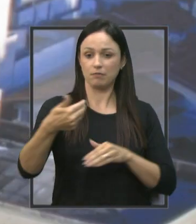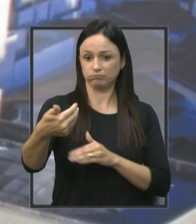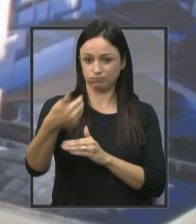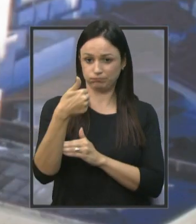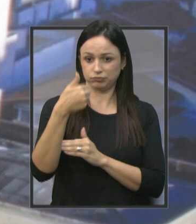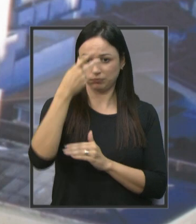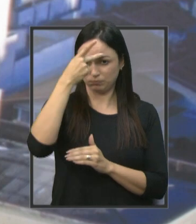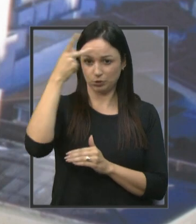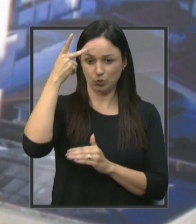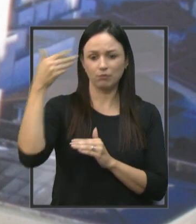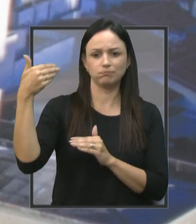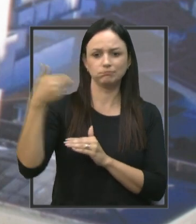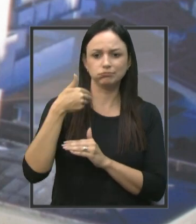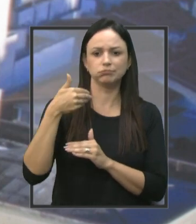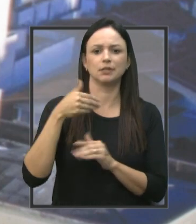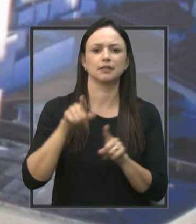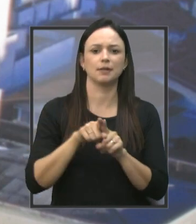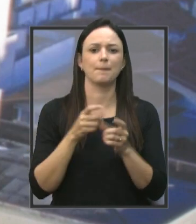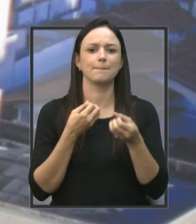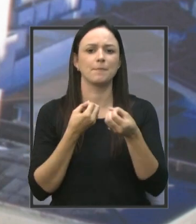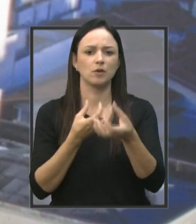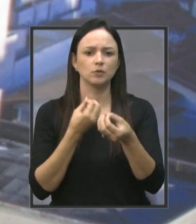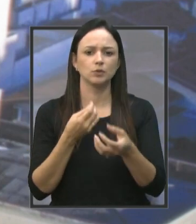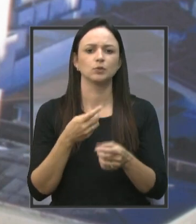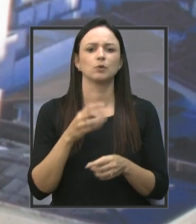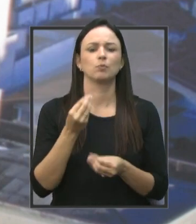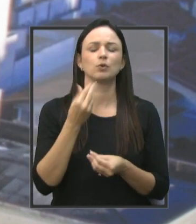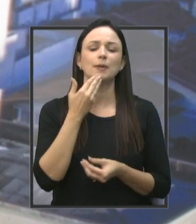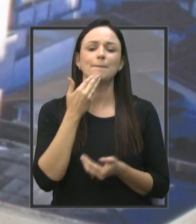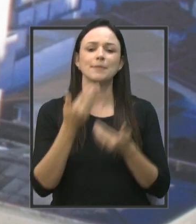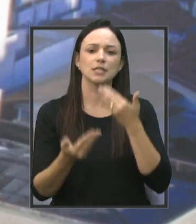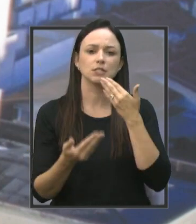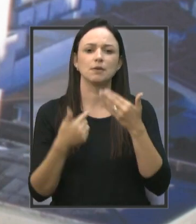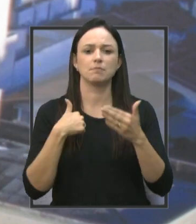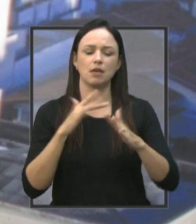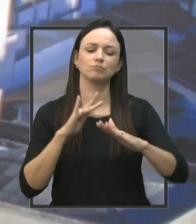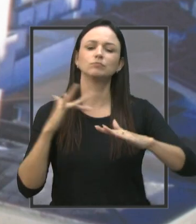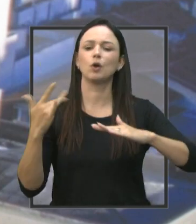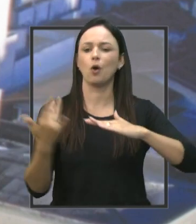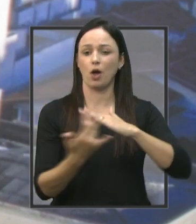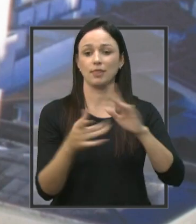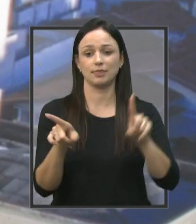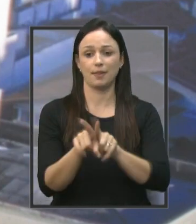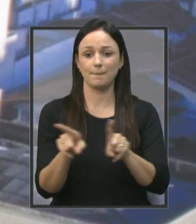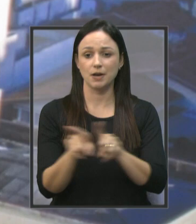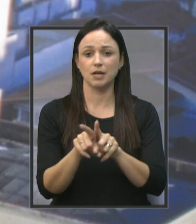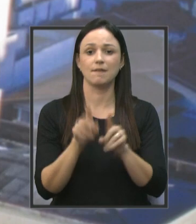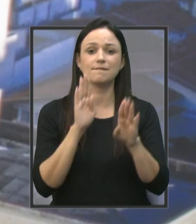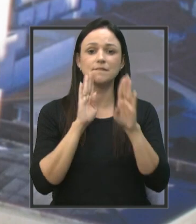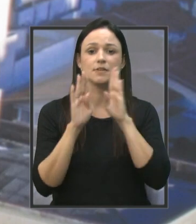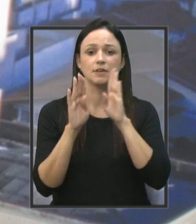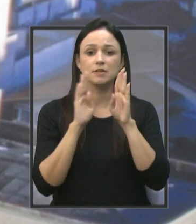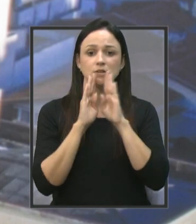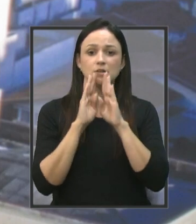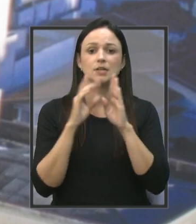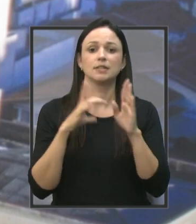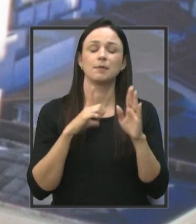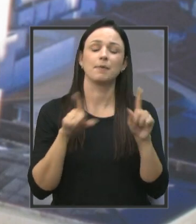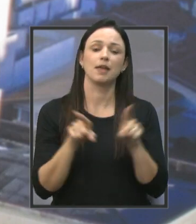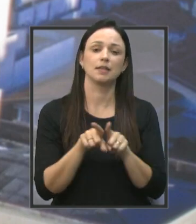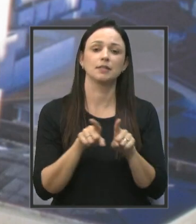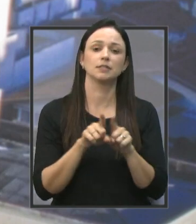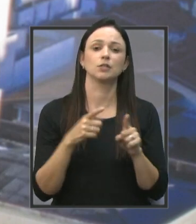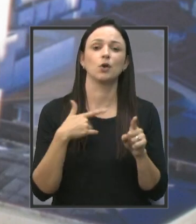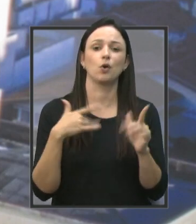informações a respeito disso, muitos pedidos pela minha rede social, pelo Facebook. E o contato que eu tenho